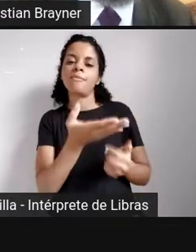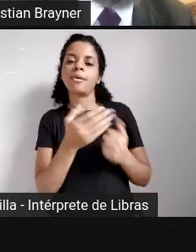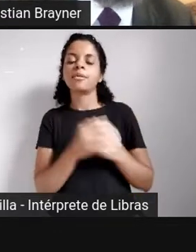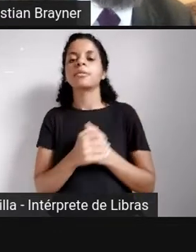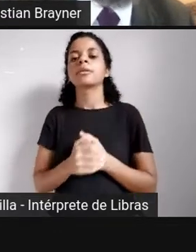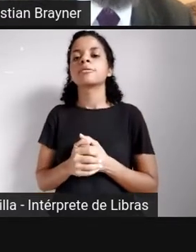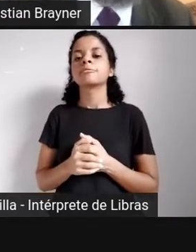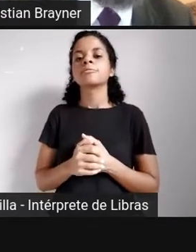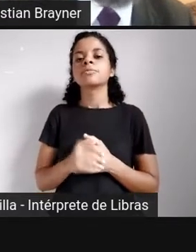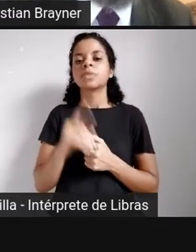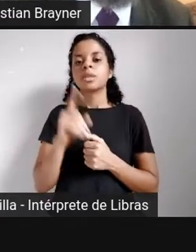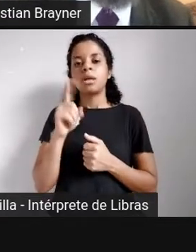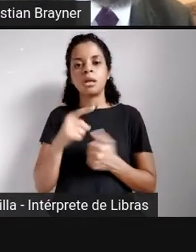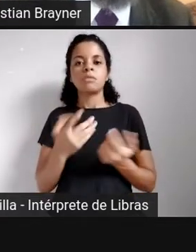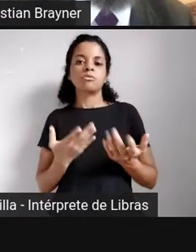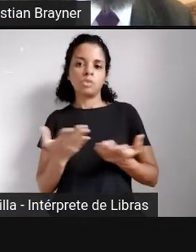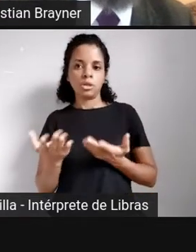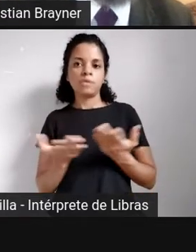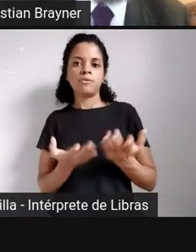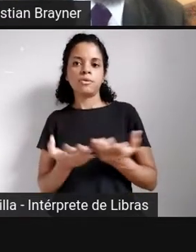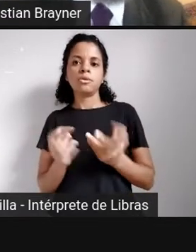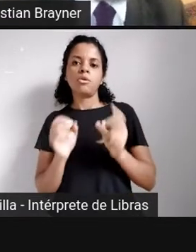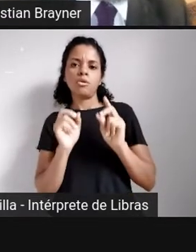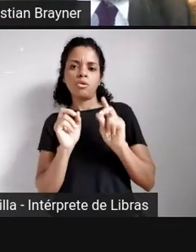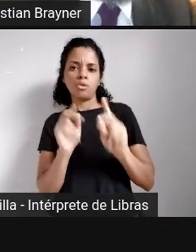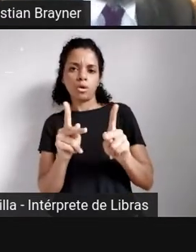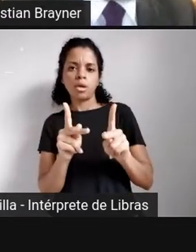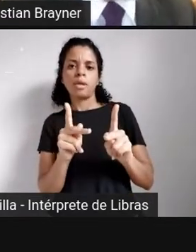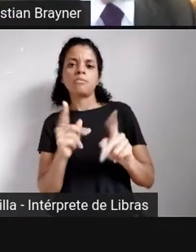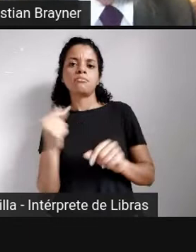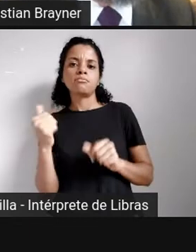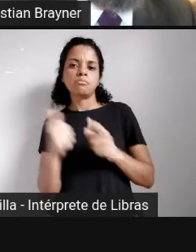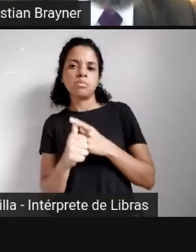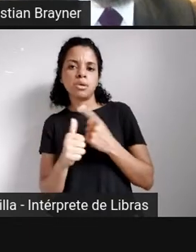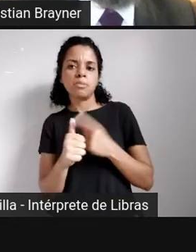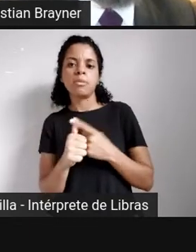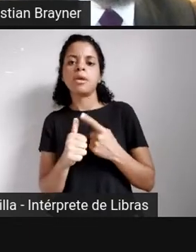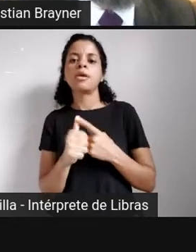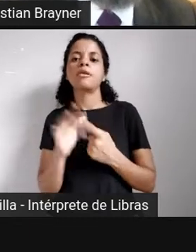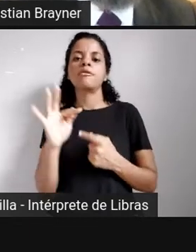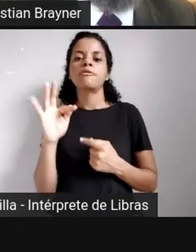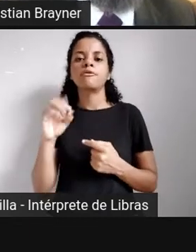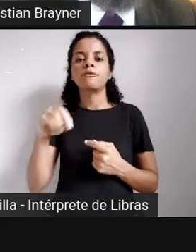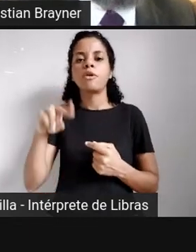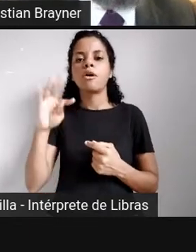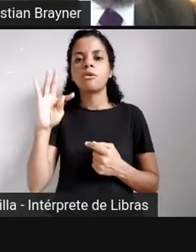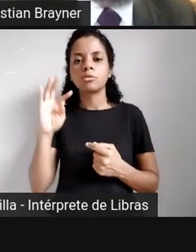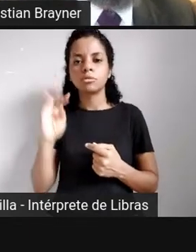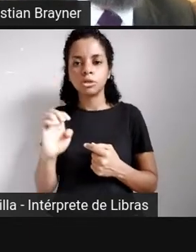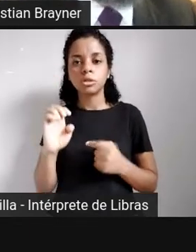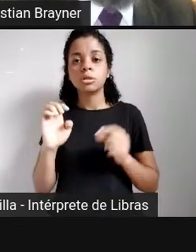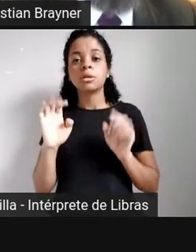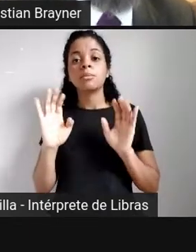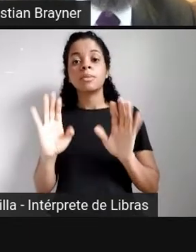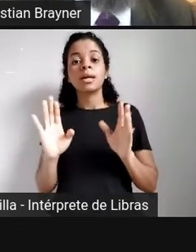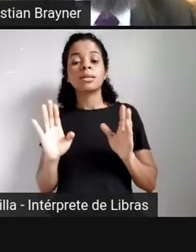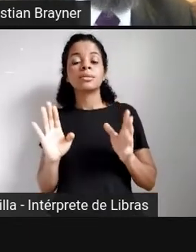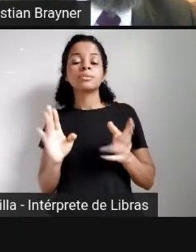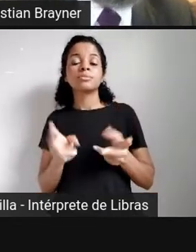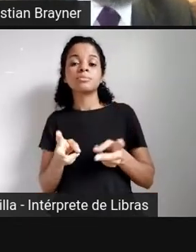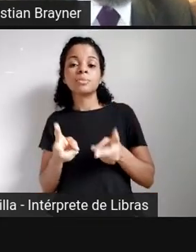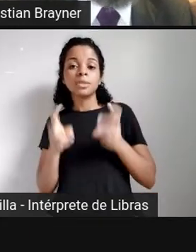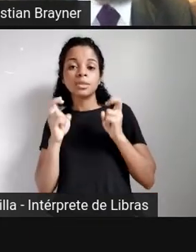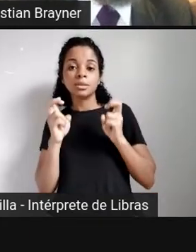primária, os servidores que atuam na Comissão de Legislação Participativa, eu observei na minha pesquisa que isso está intimamente